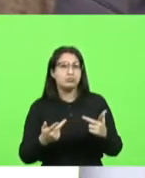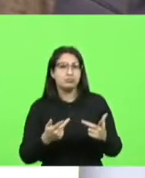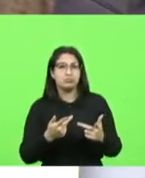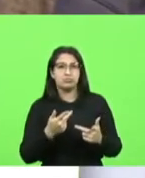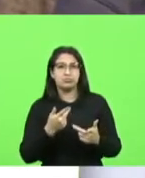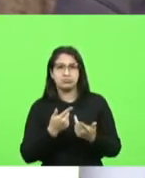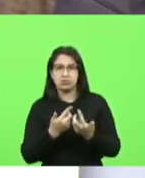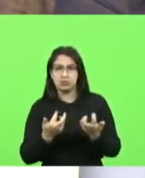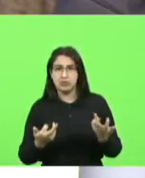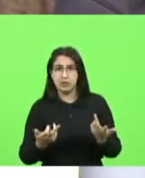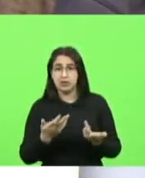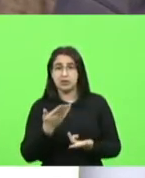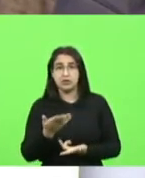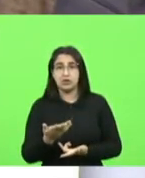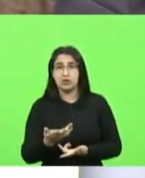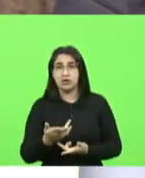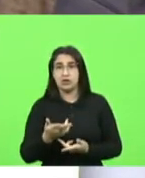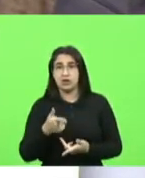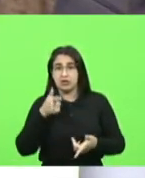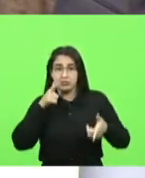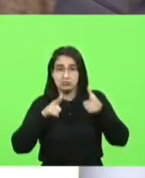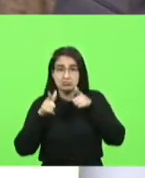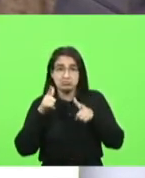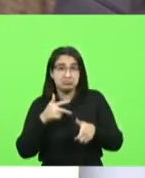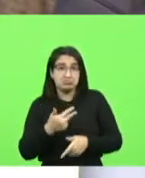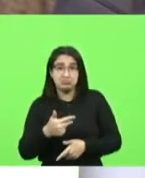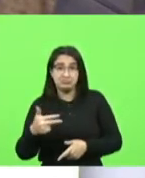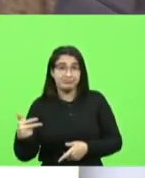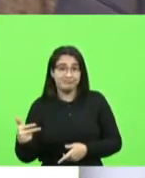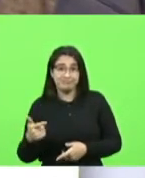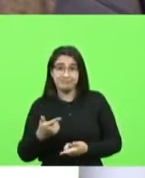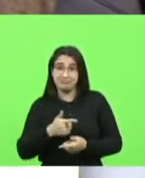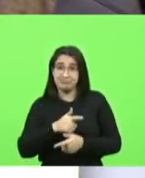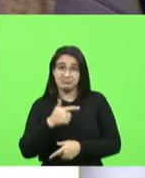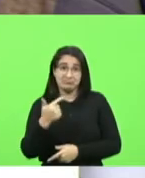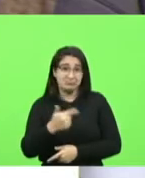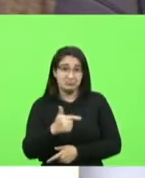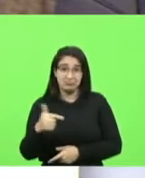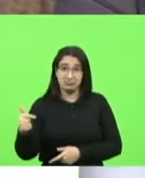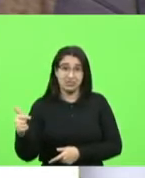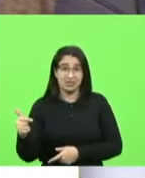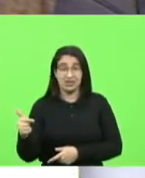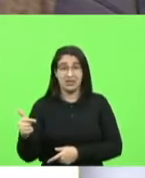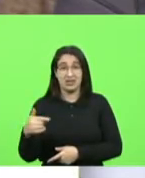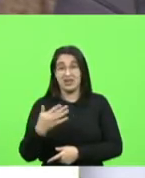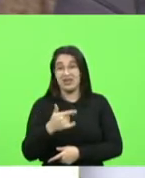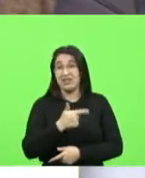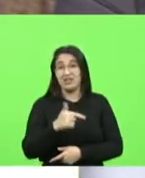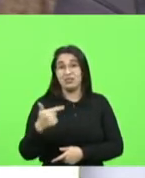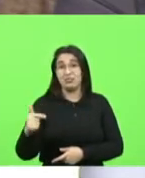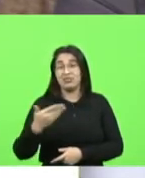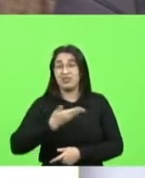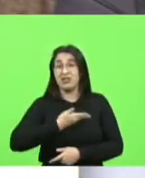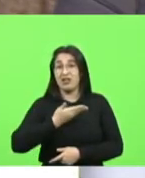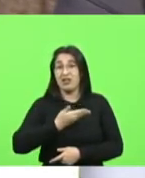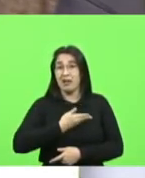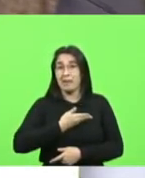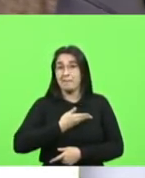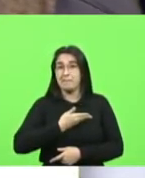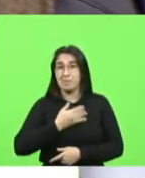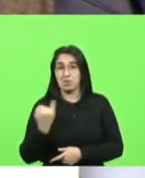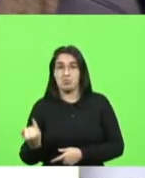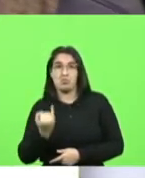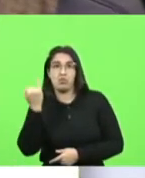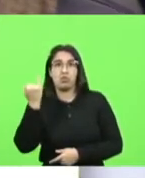infelizmente ele não tem esses privilégios ele não dispõe dessas esses benefícios ele não dispõe dessas amizades com secretários para